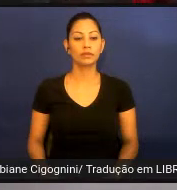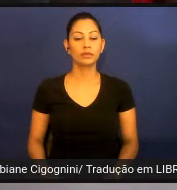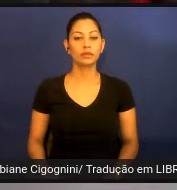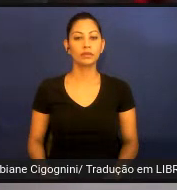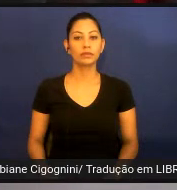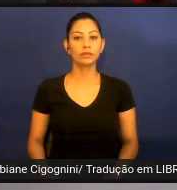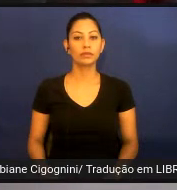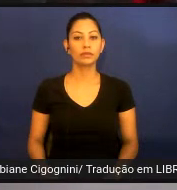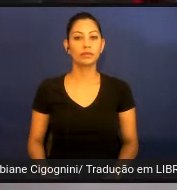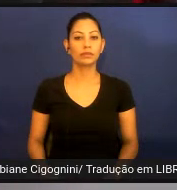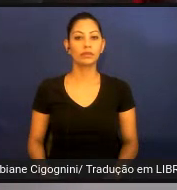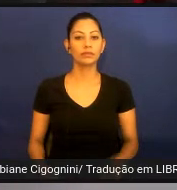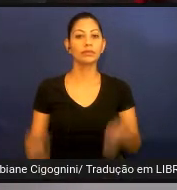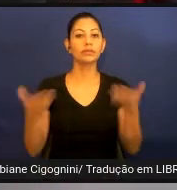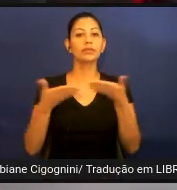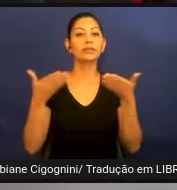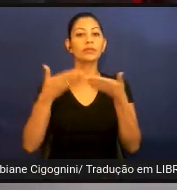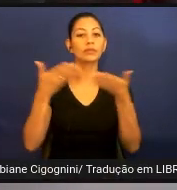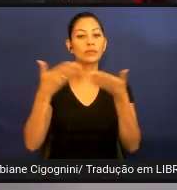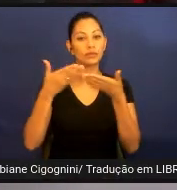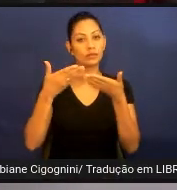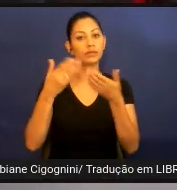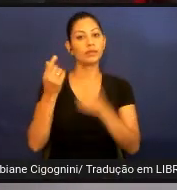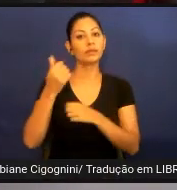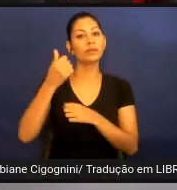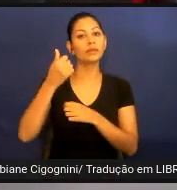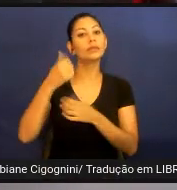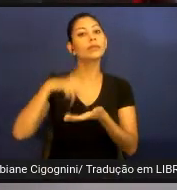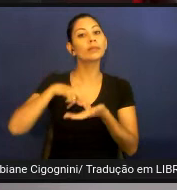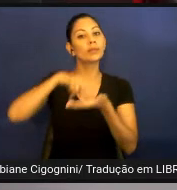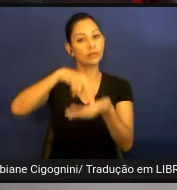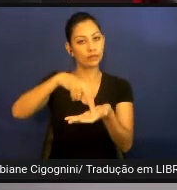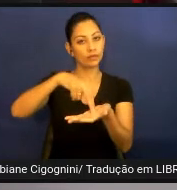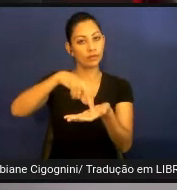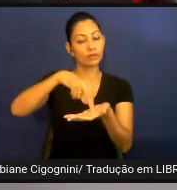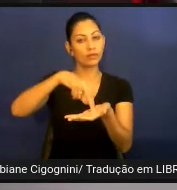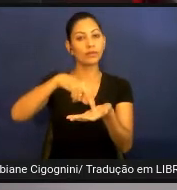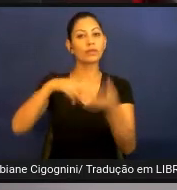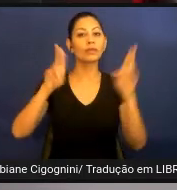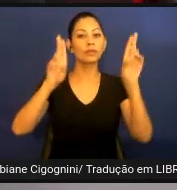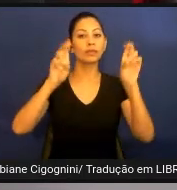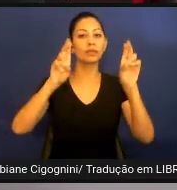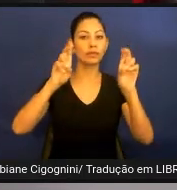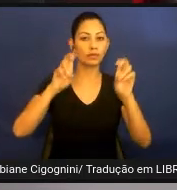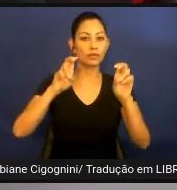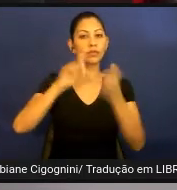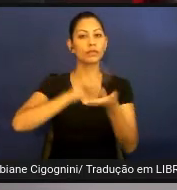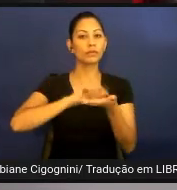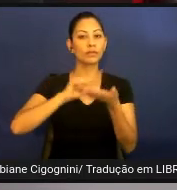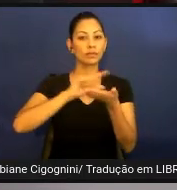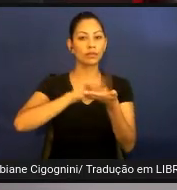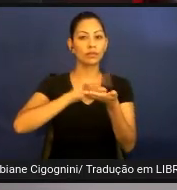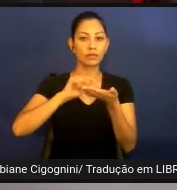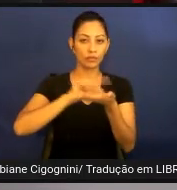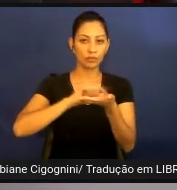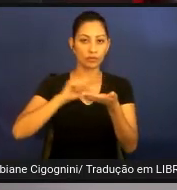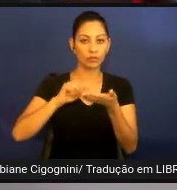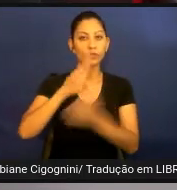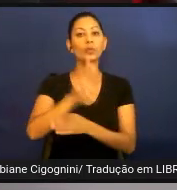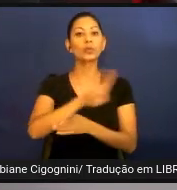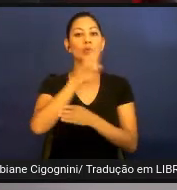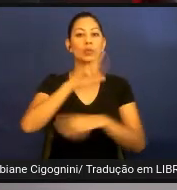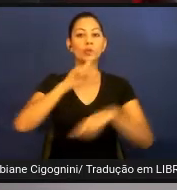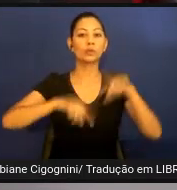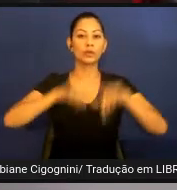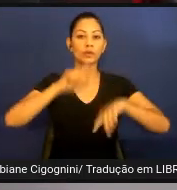Então, vamos dar início a mais uma apresentação e o título do trabalho é um artigo completo e o título é Uso de Recursos